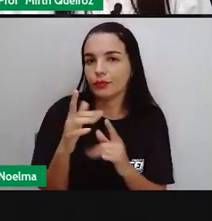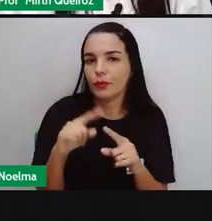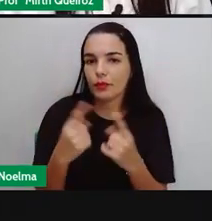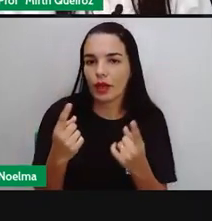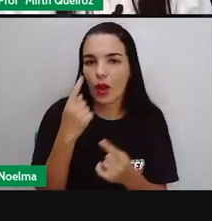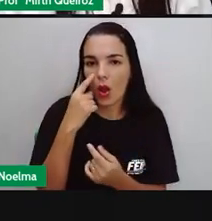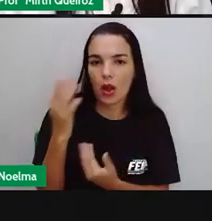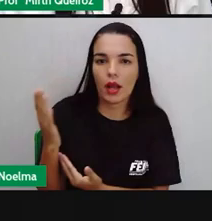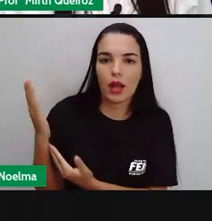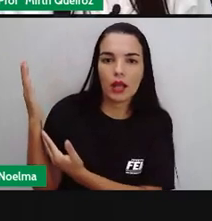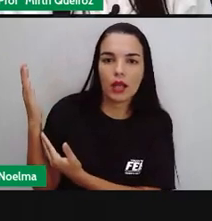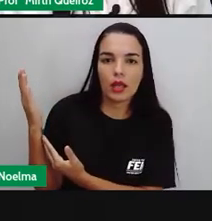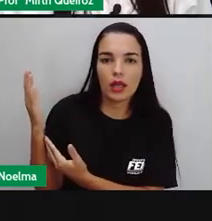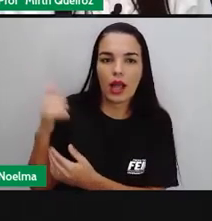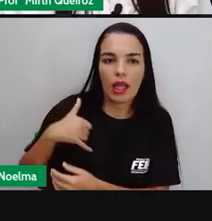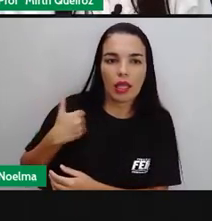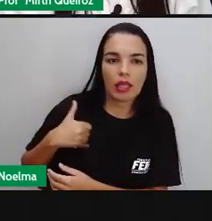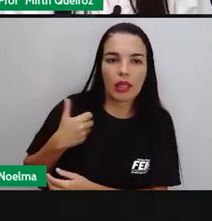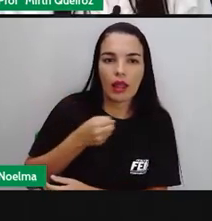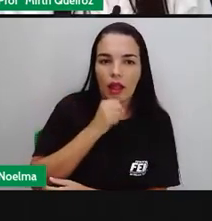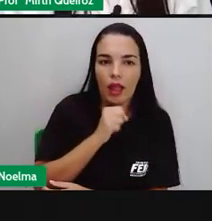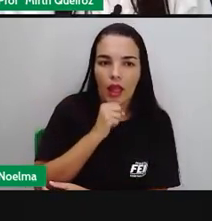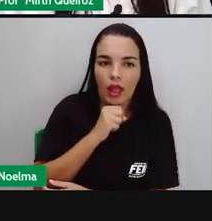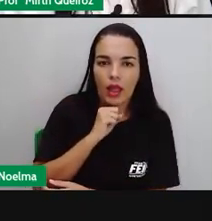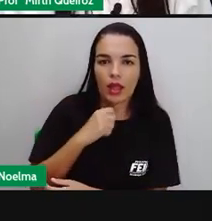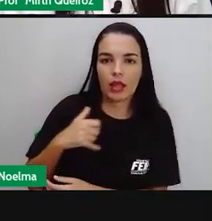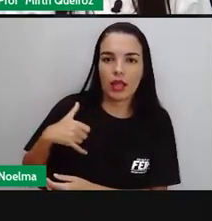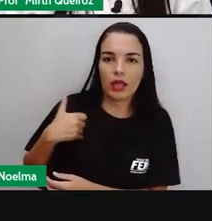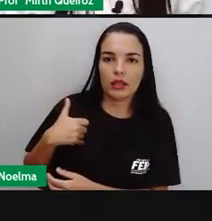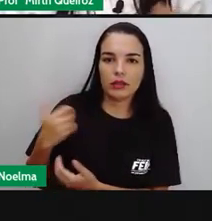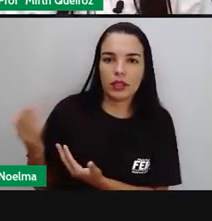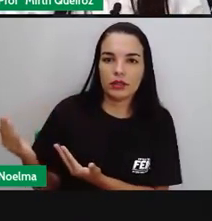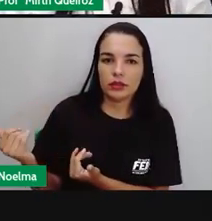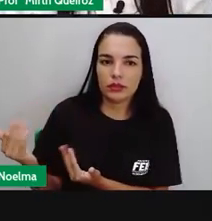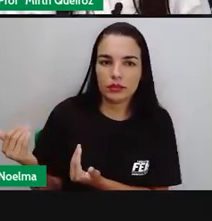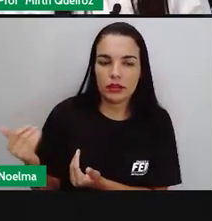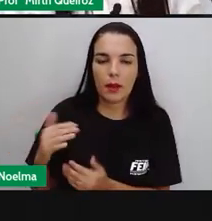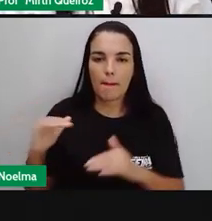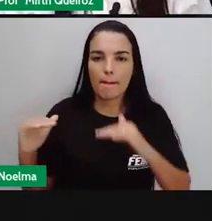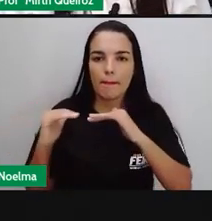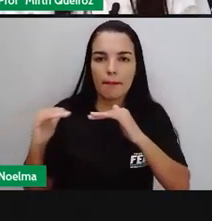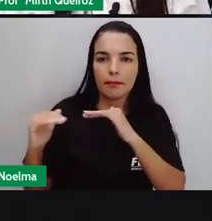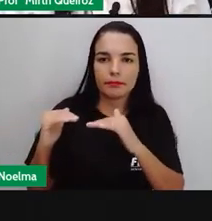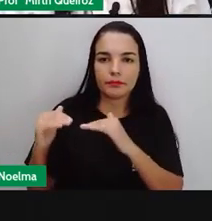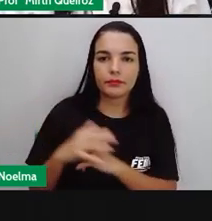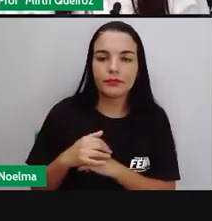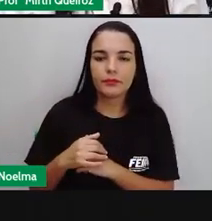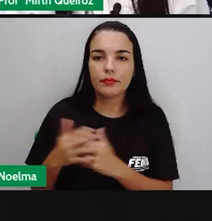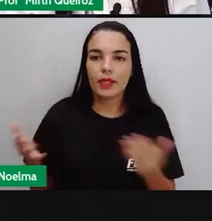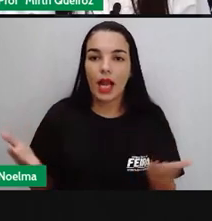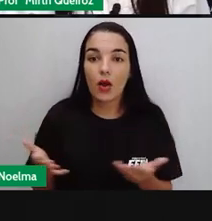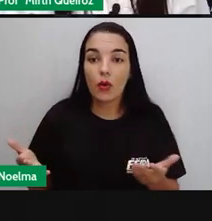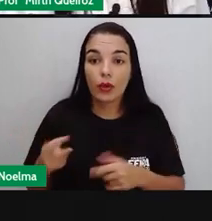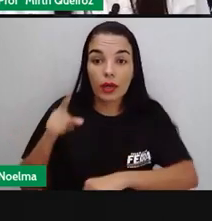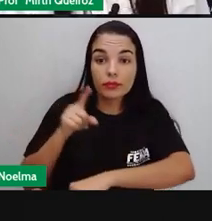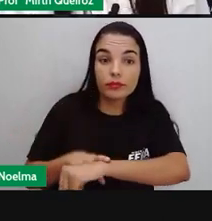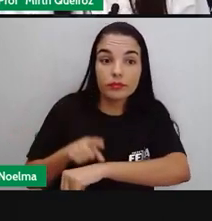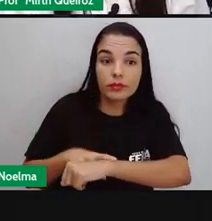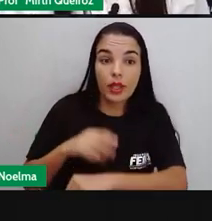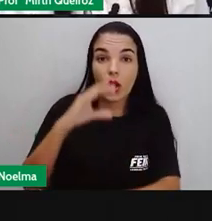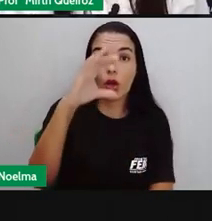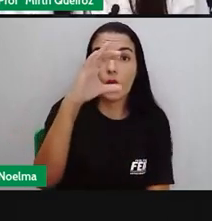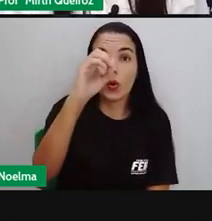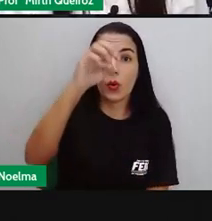Nós temos aí a idade antiga A idade média A idade moderna E a idade contemporânea Que é o momento em que nós